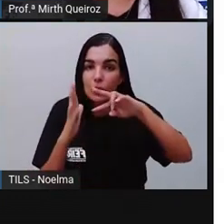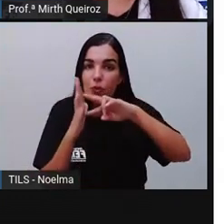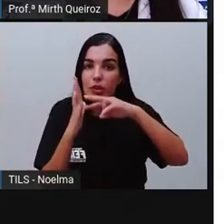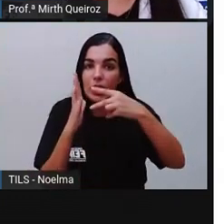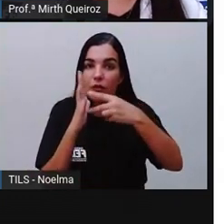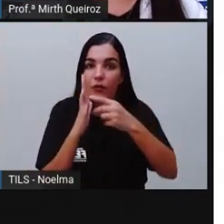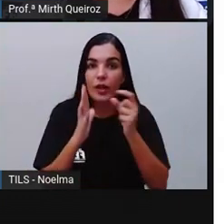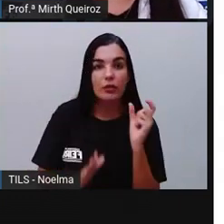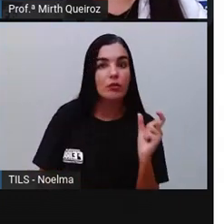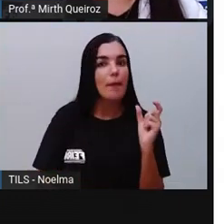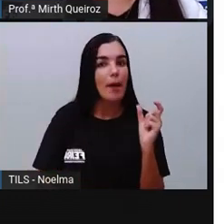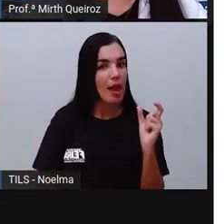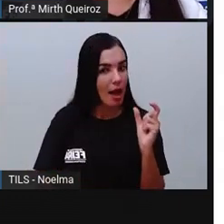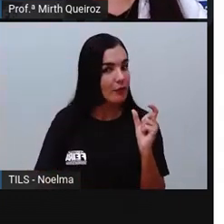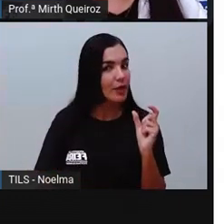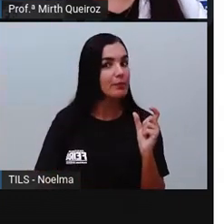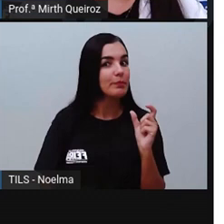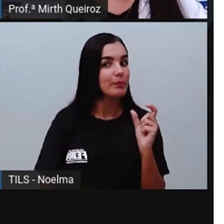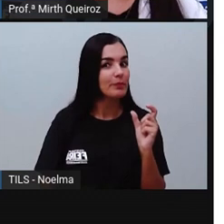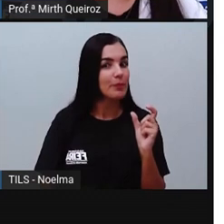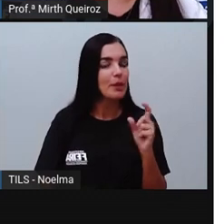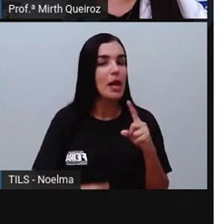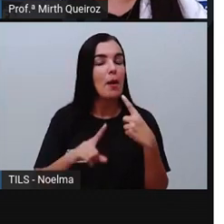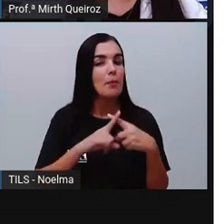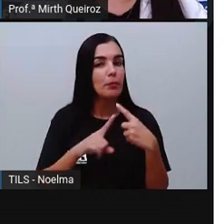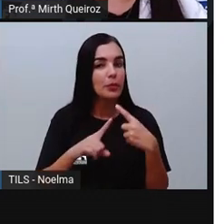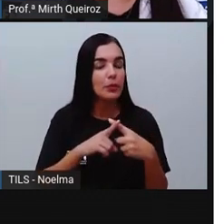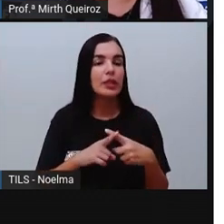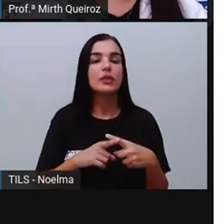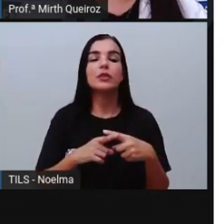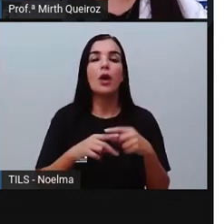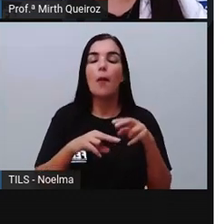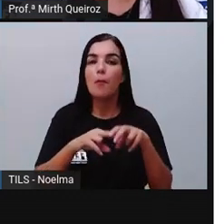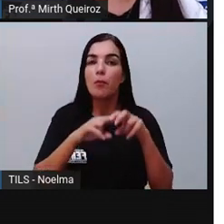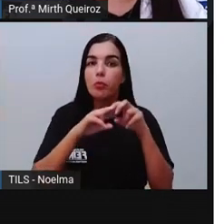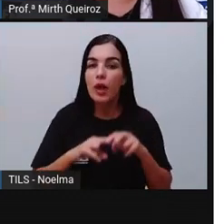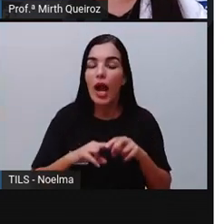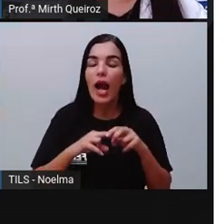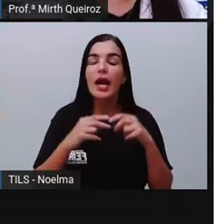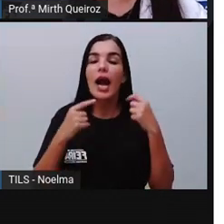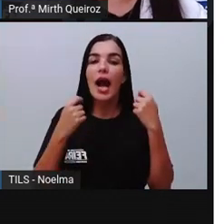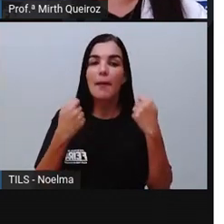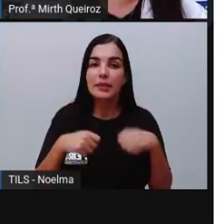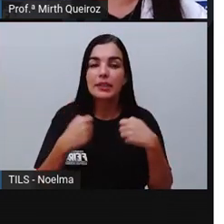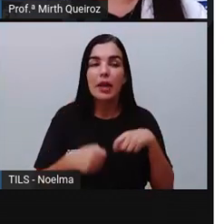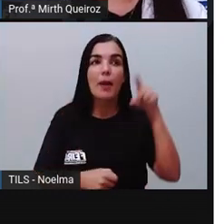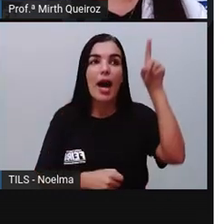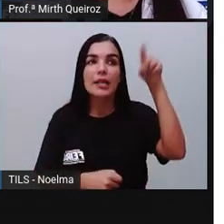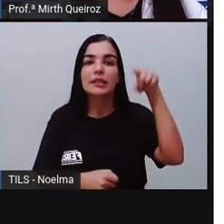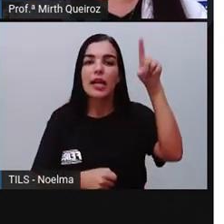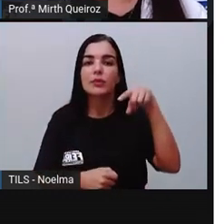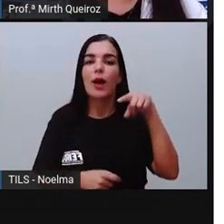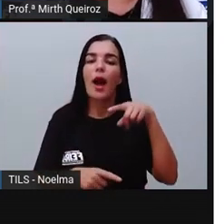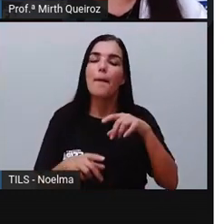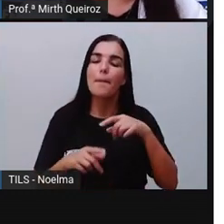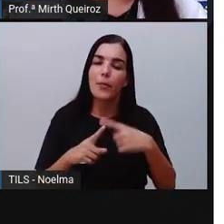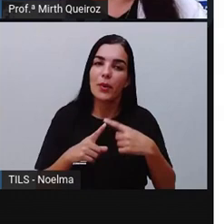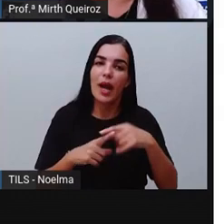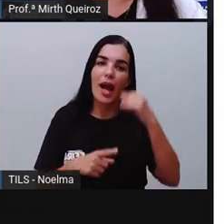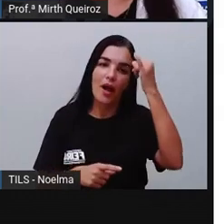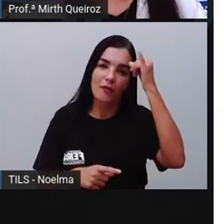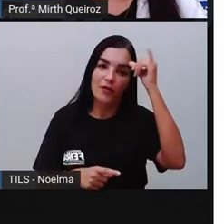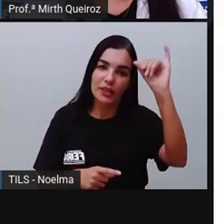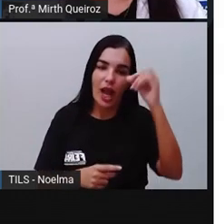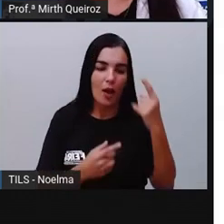de uma palavra, né? Então, nós acentuamos essas palavras por quê? Para evitar esse